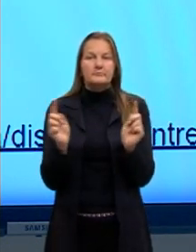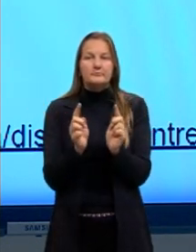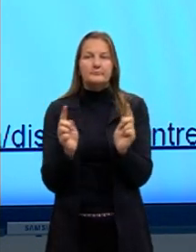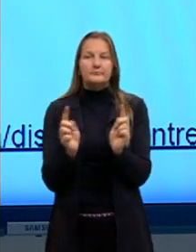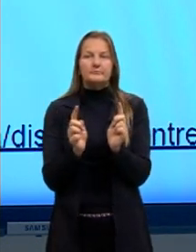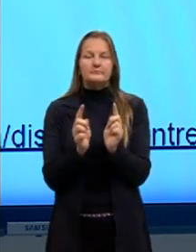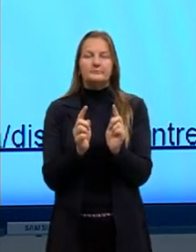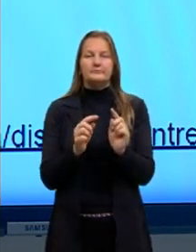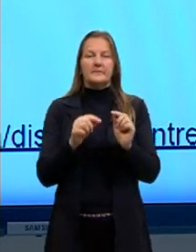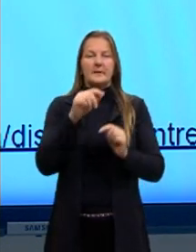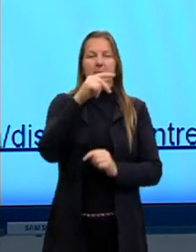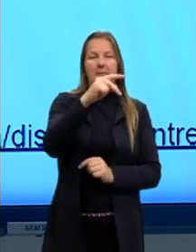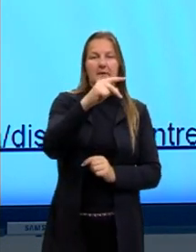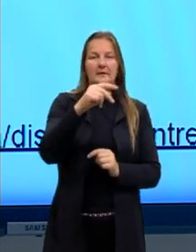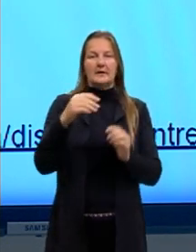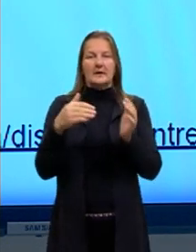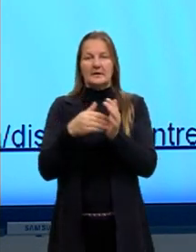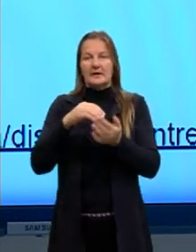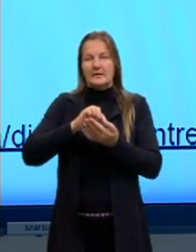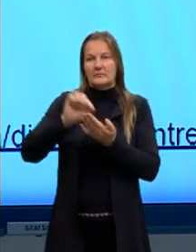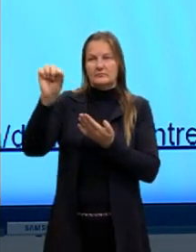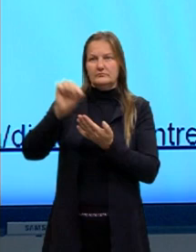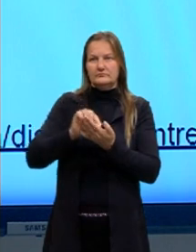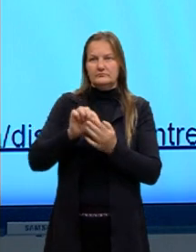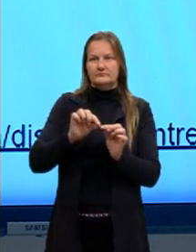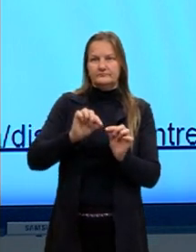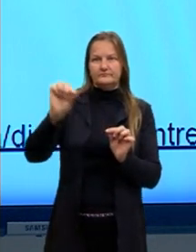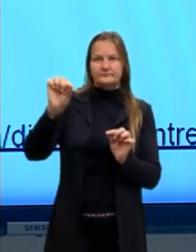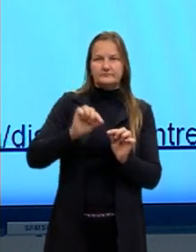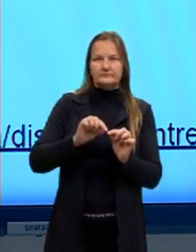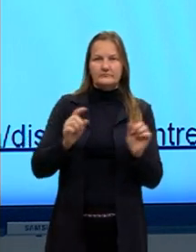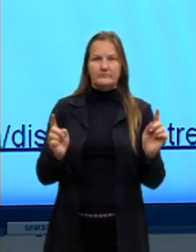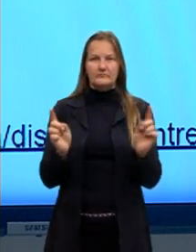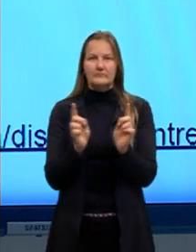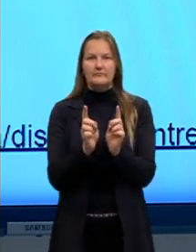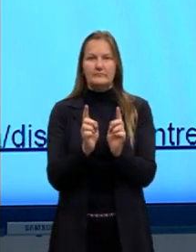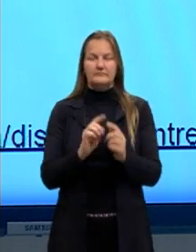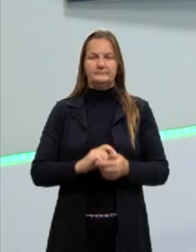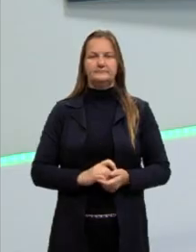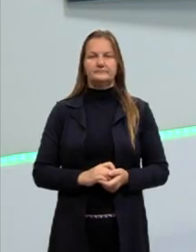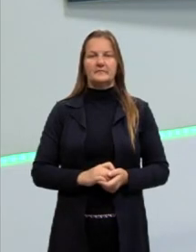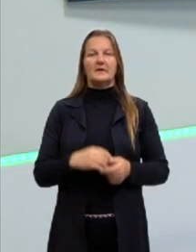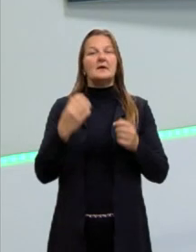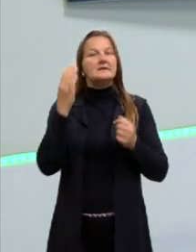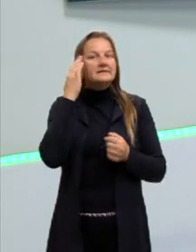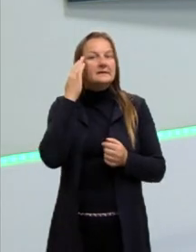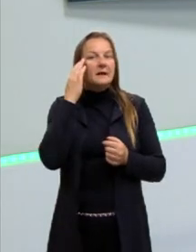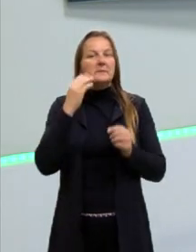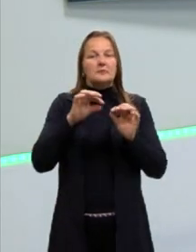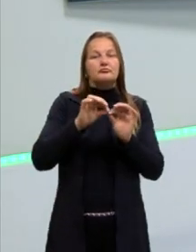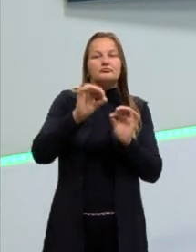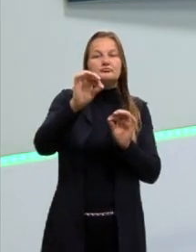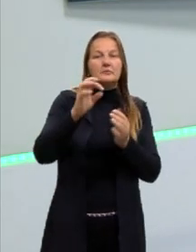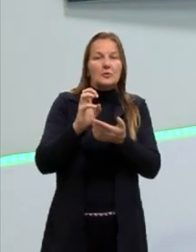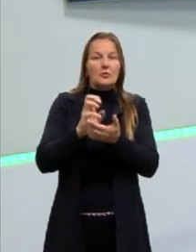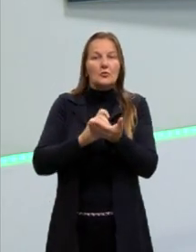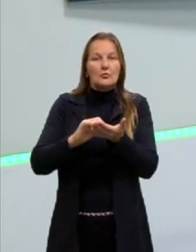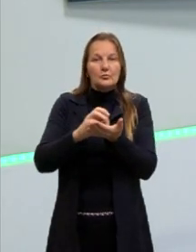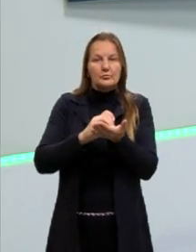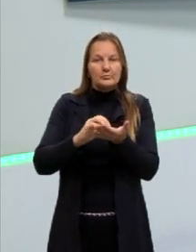ponto e o ponto ponto da reta. Esse segmento é essa distância que nós conseguimos, então, calcular.